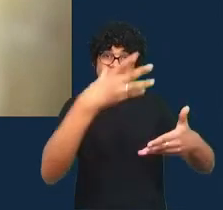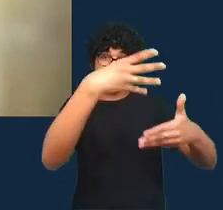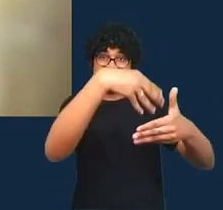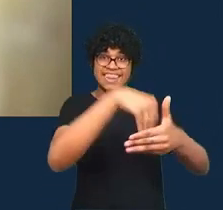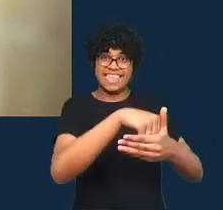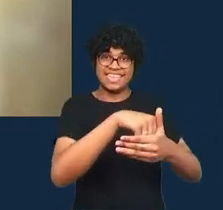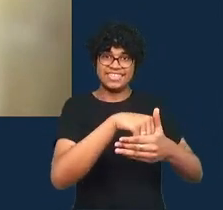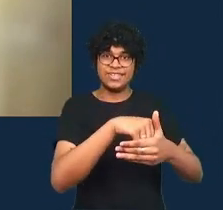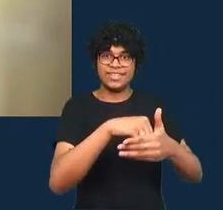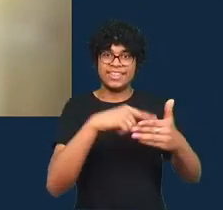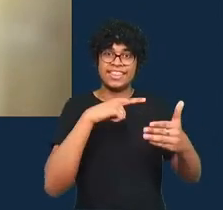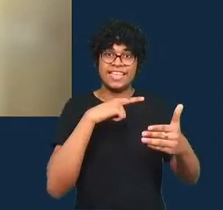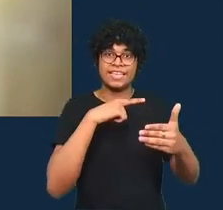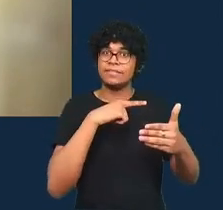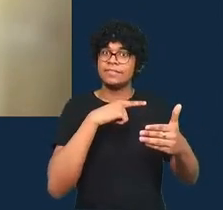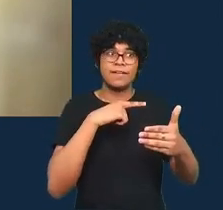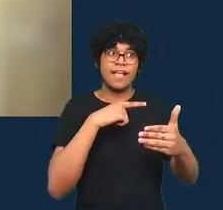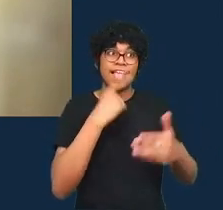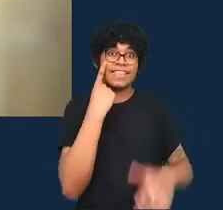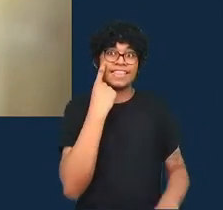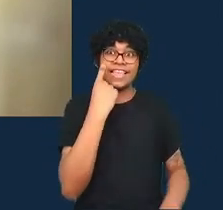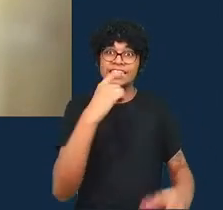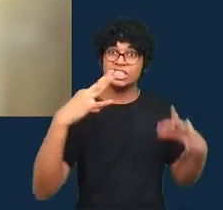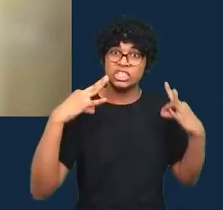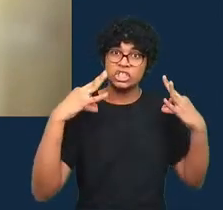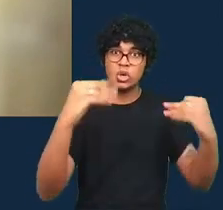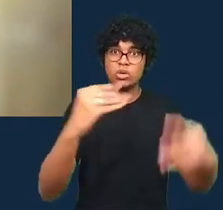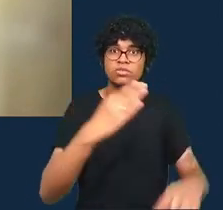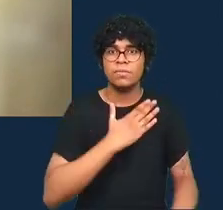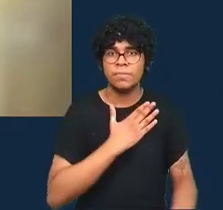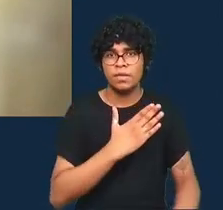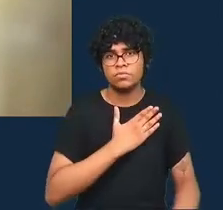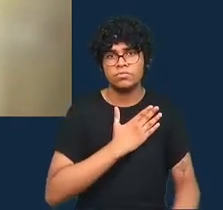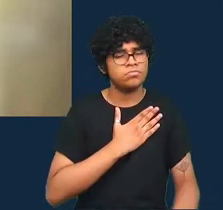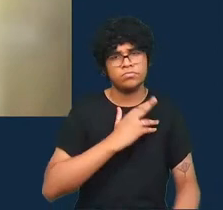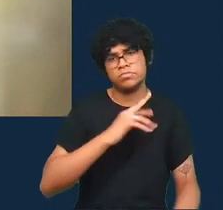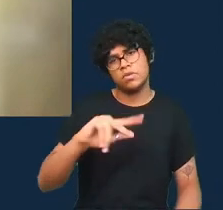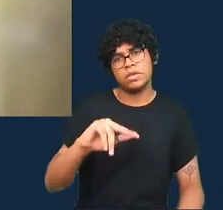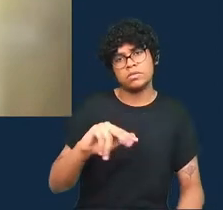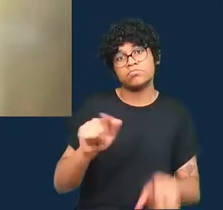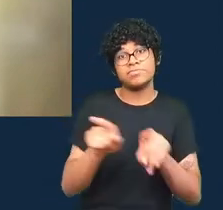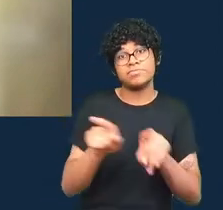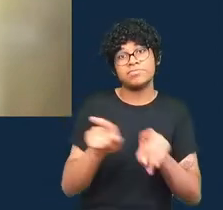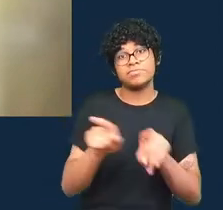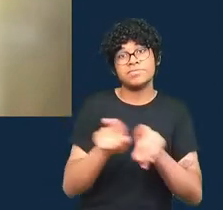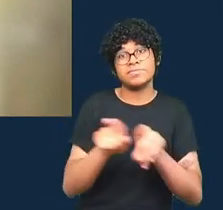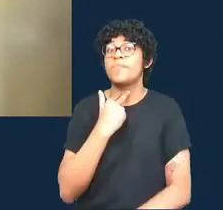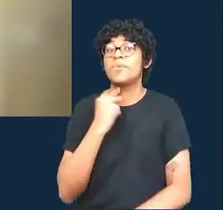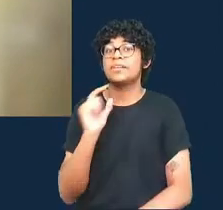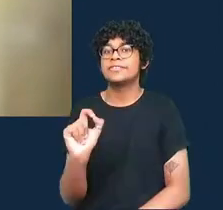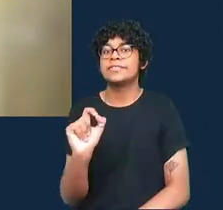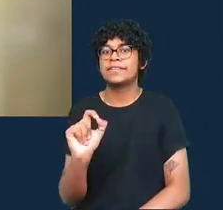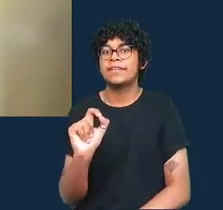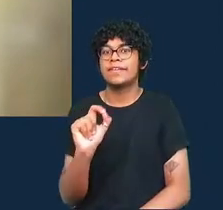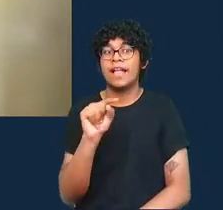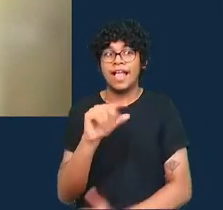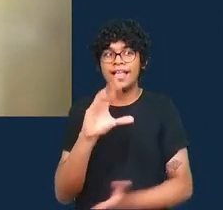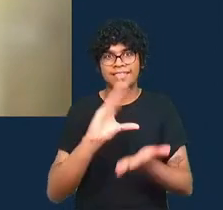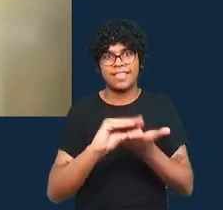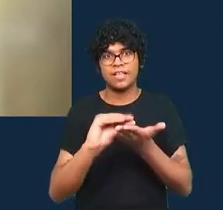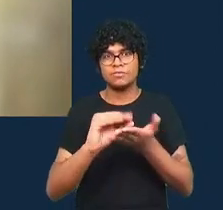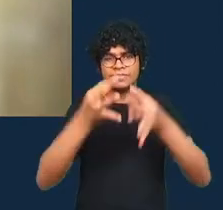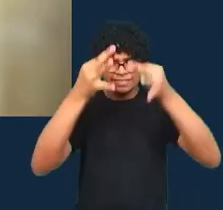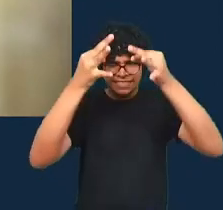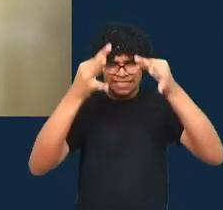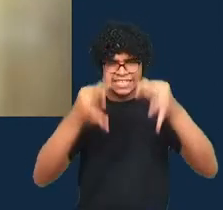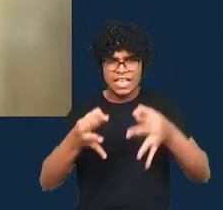com as quais nos importamos e também não podemos partir do princípio de que os dados possam abstrair corretamente as coisas